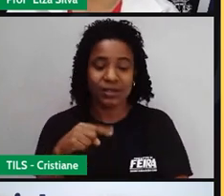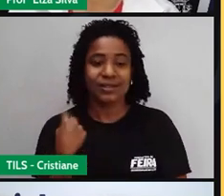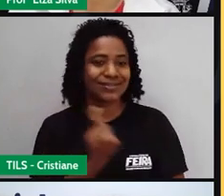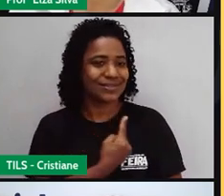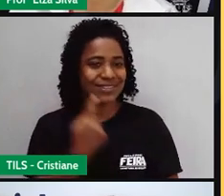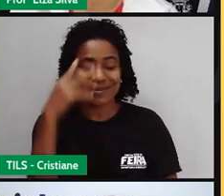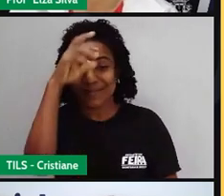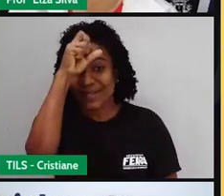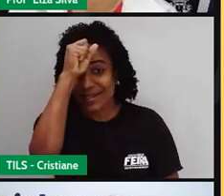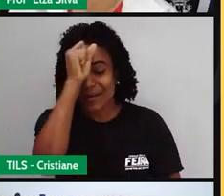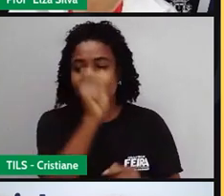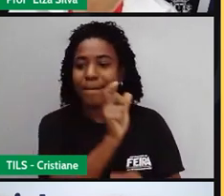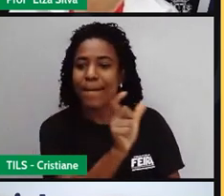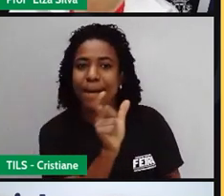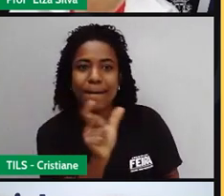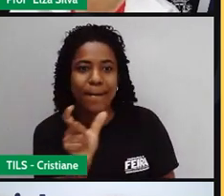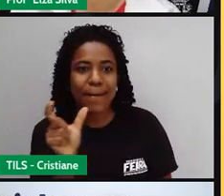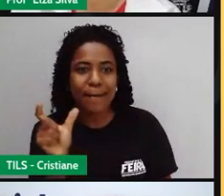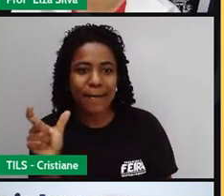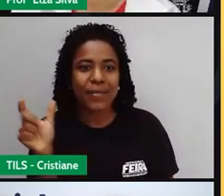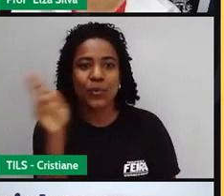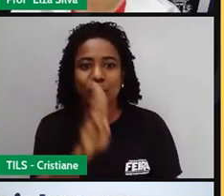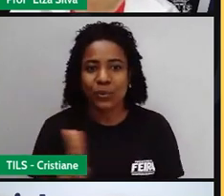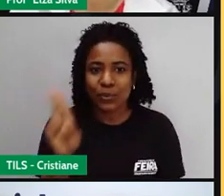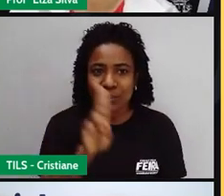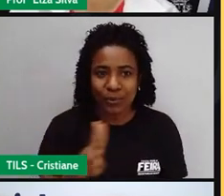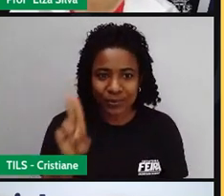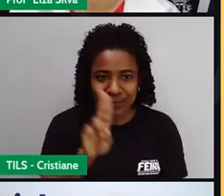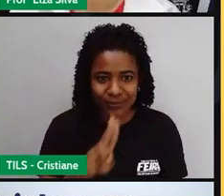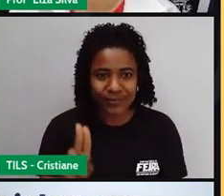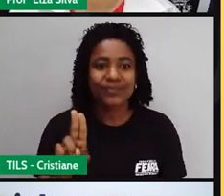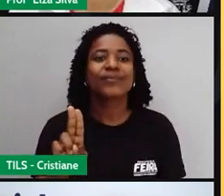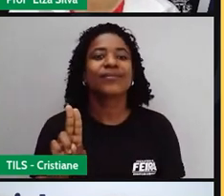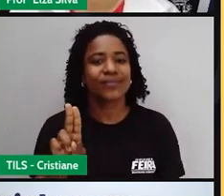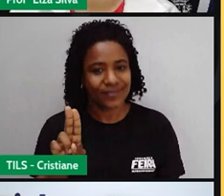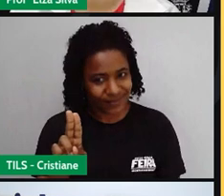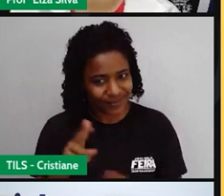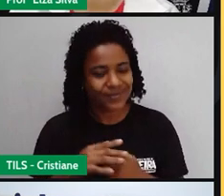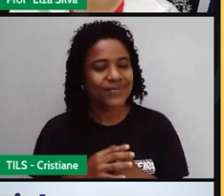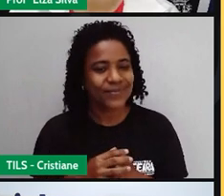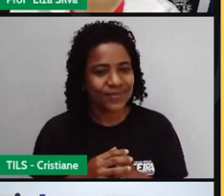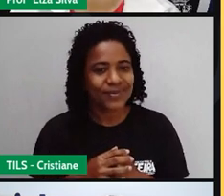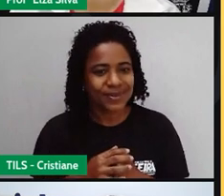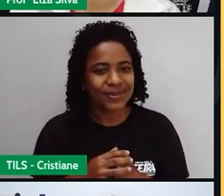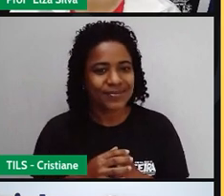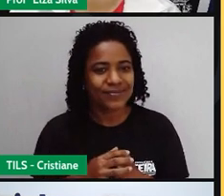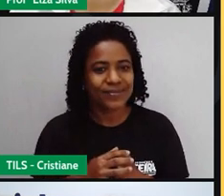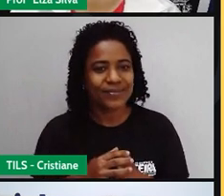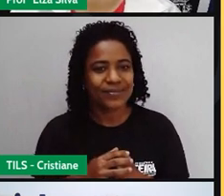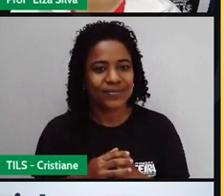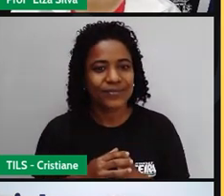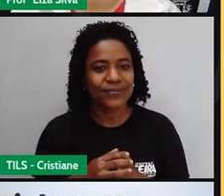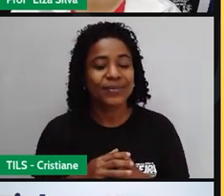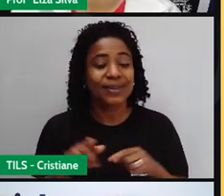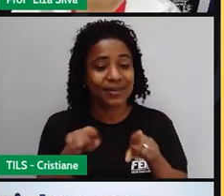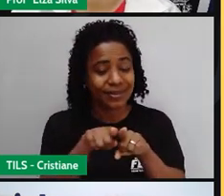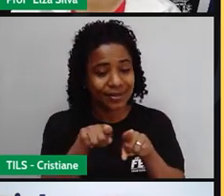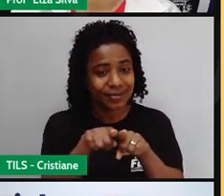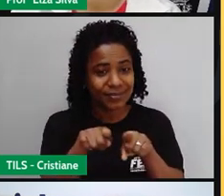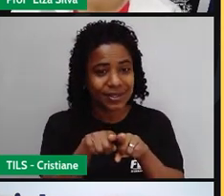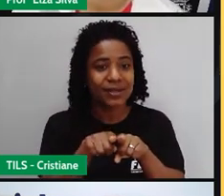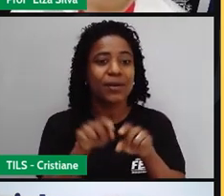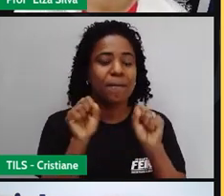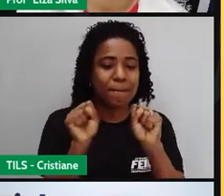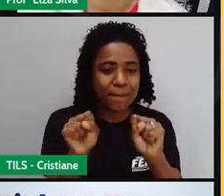vocabulários, utilizando a oralidade, ou speaking, né? E vocês vão